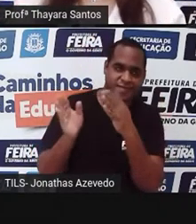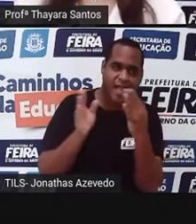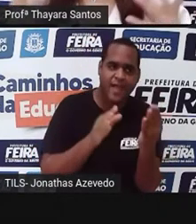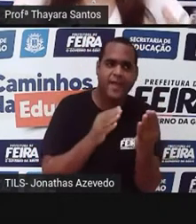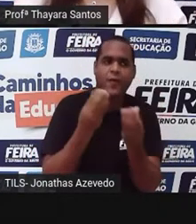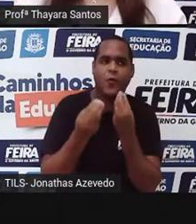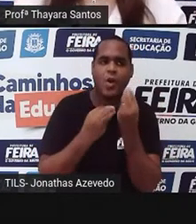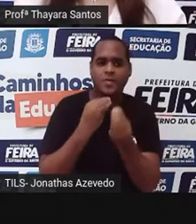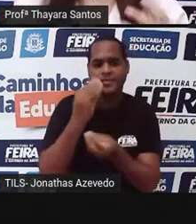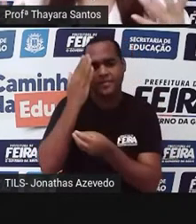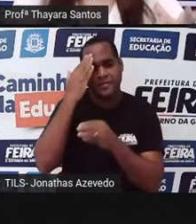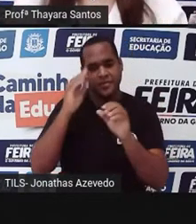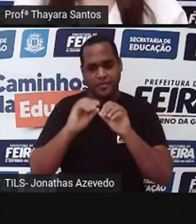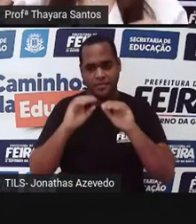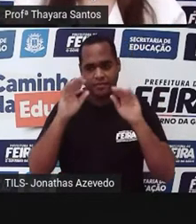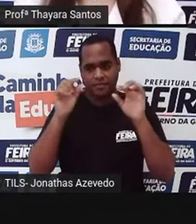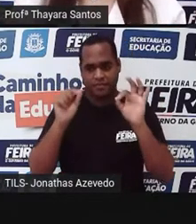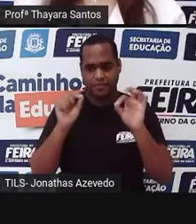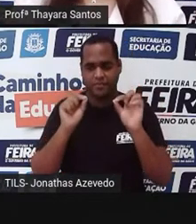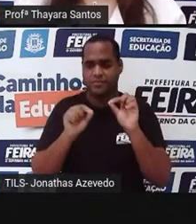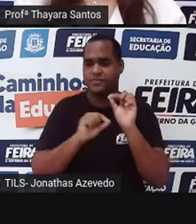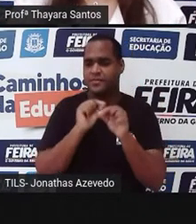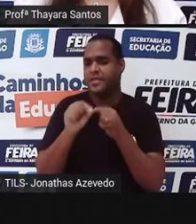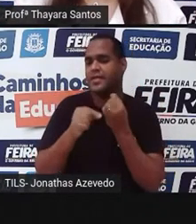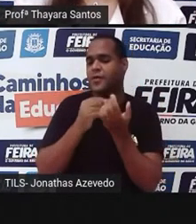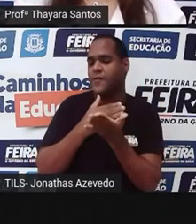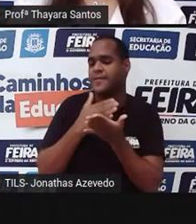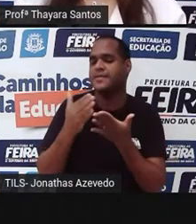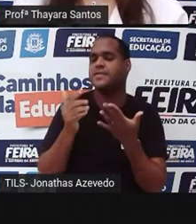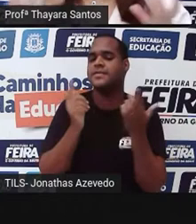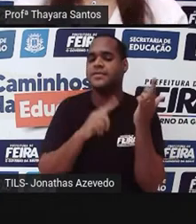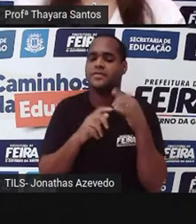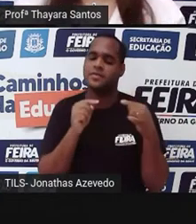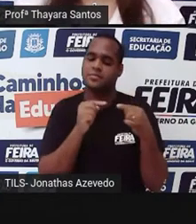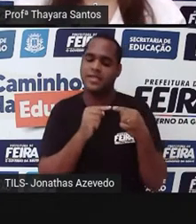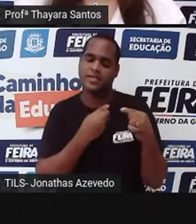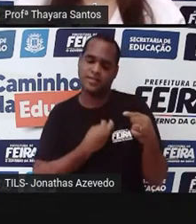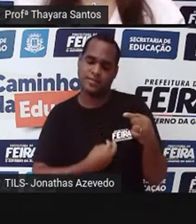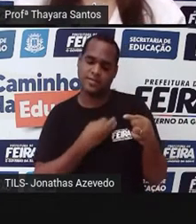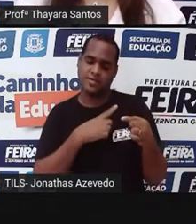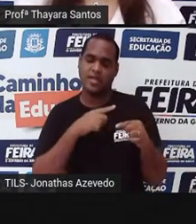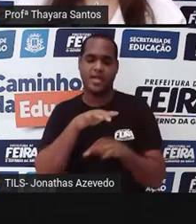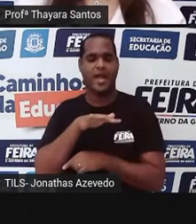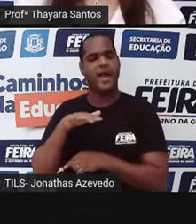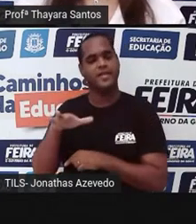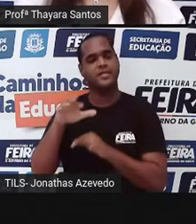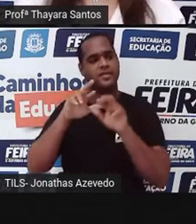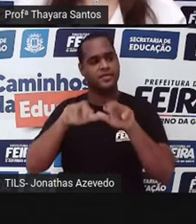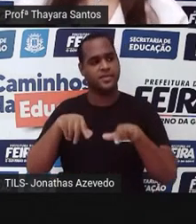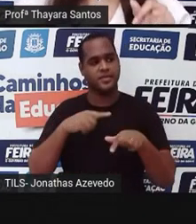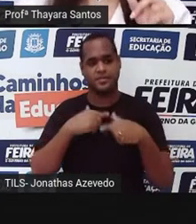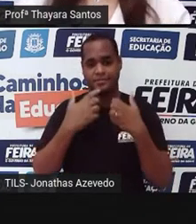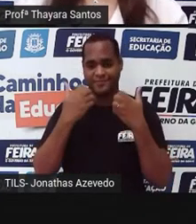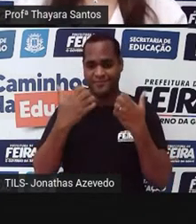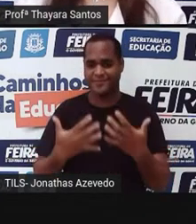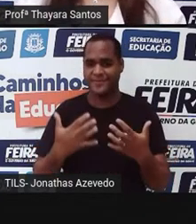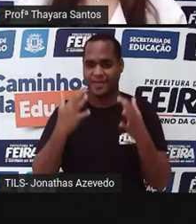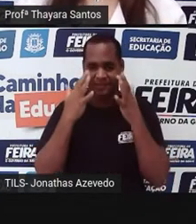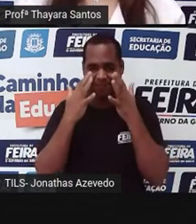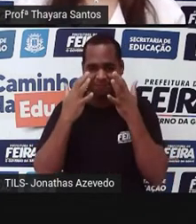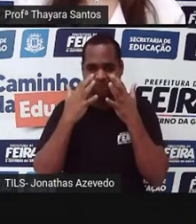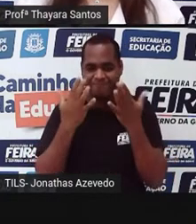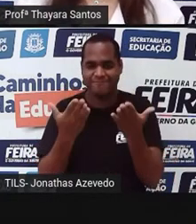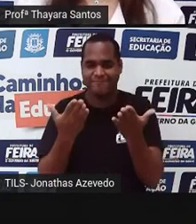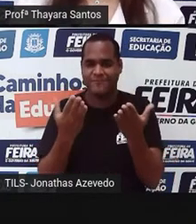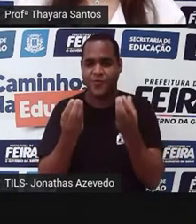a entender como é que a gente consegue aplicar esse conhecimento da genética em todas essas áreas que eu já falei aqui pra vocês. Então, presta atenção